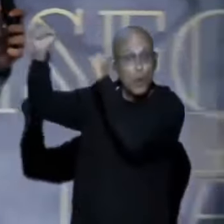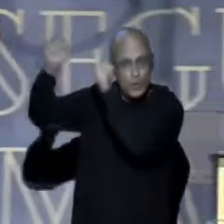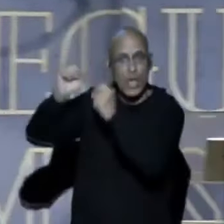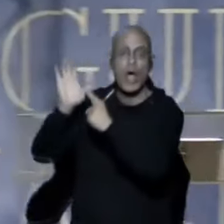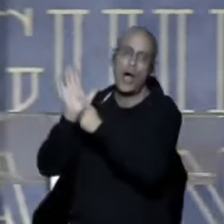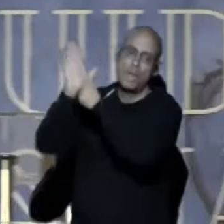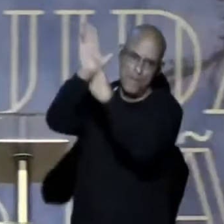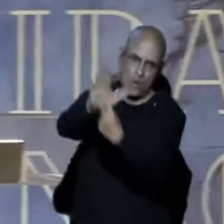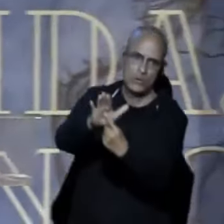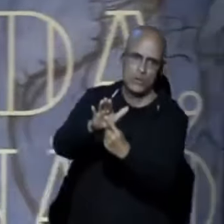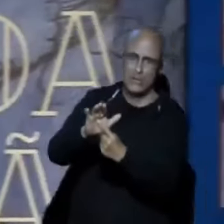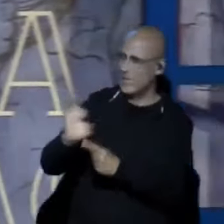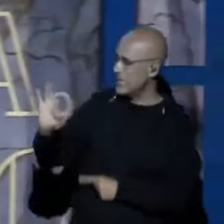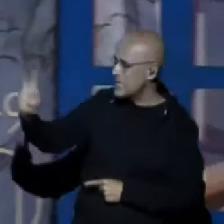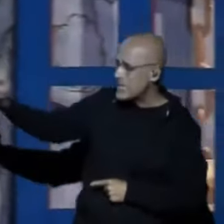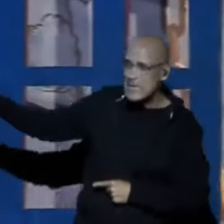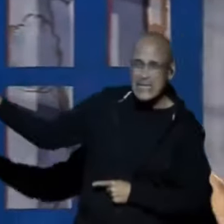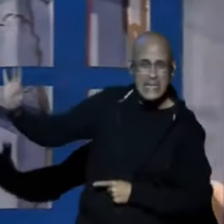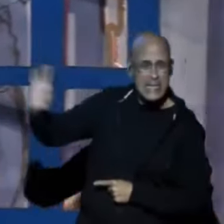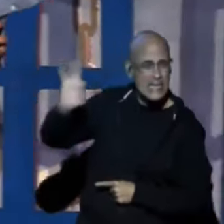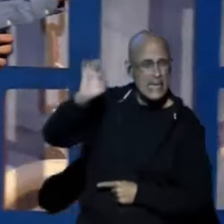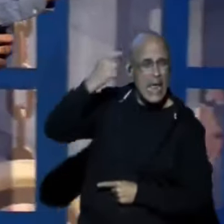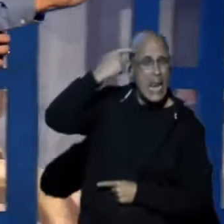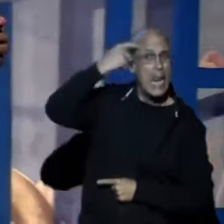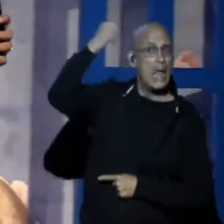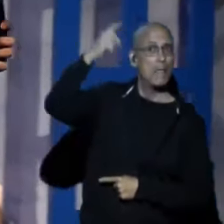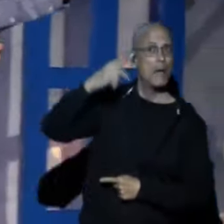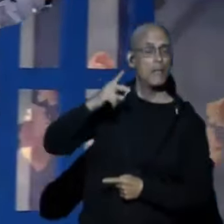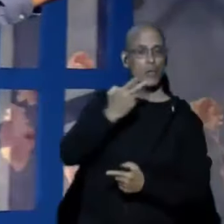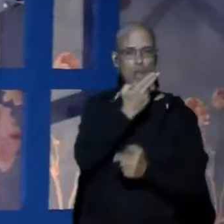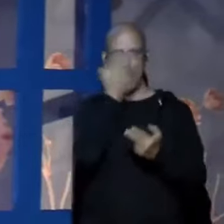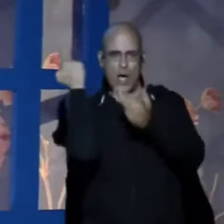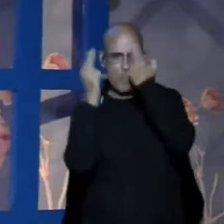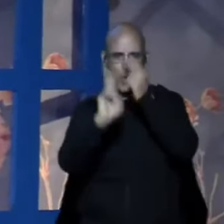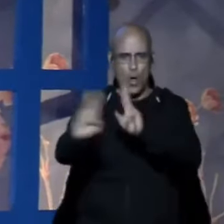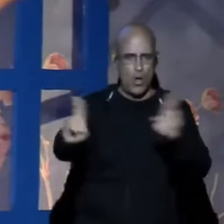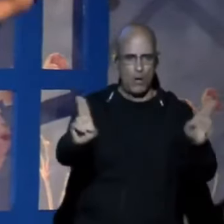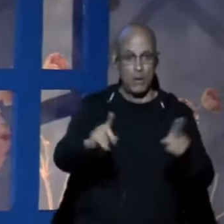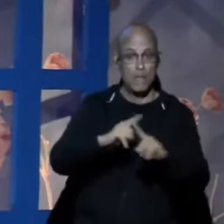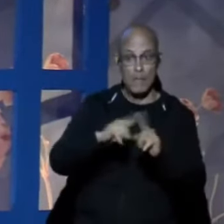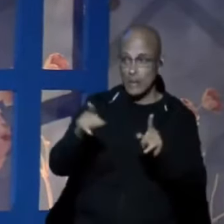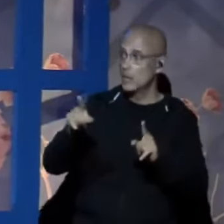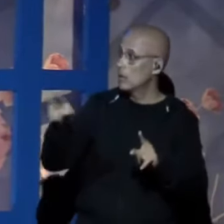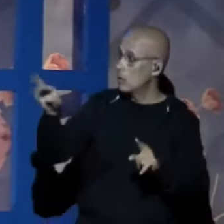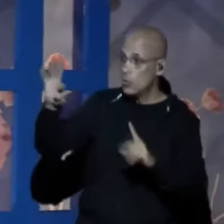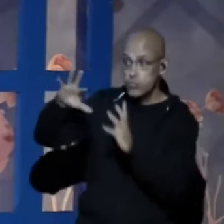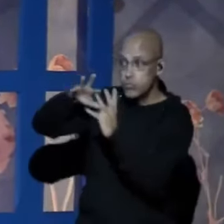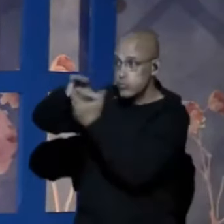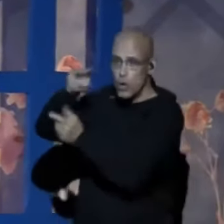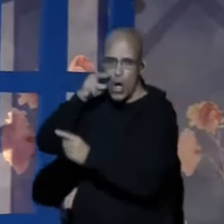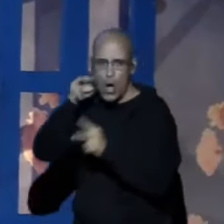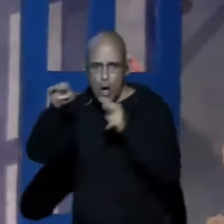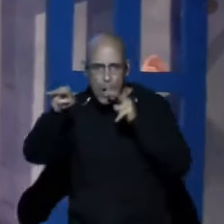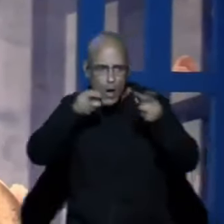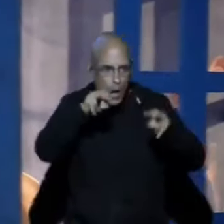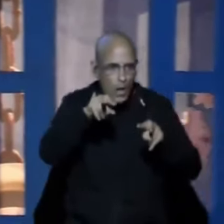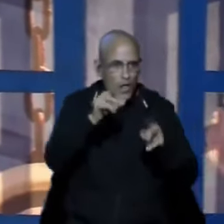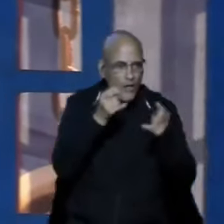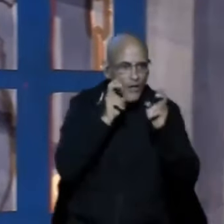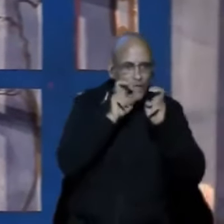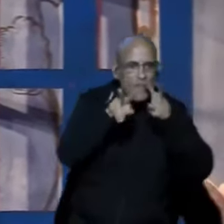Lembre do nosso nome Mas que o mundo Veja Cristo Jesus Em toda sua glória E resplendor